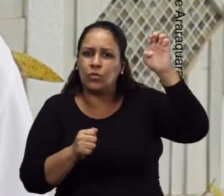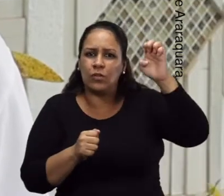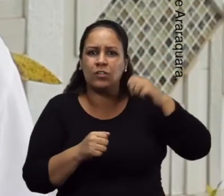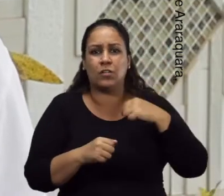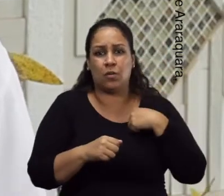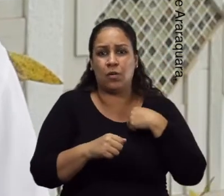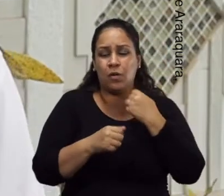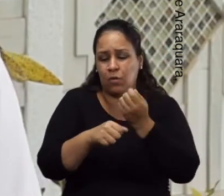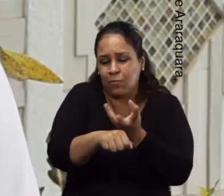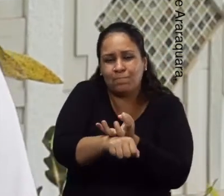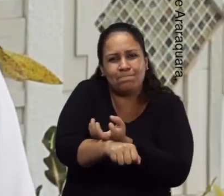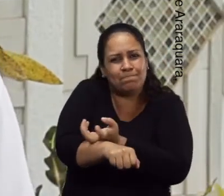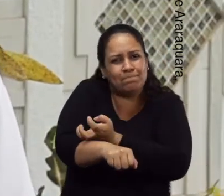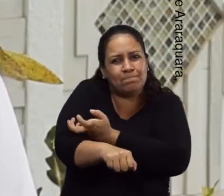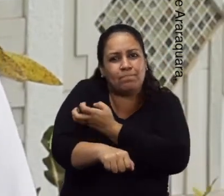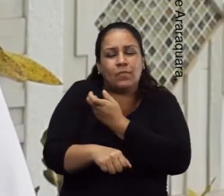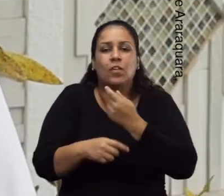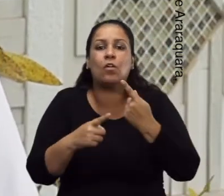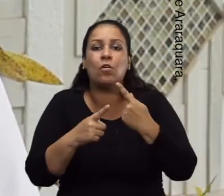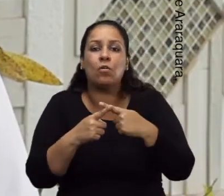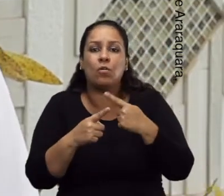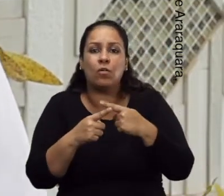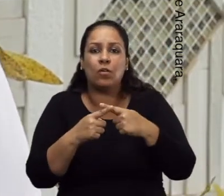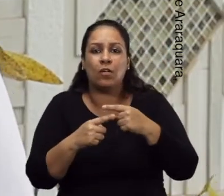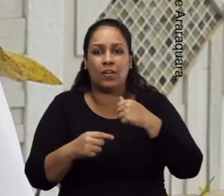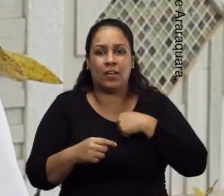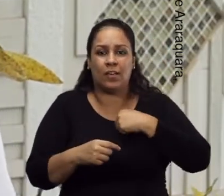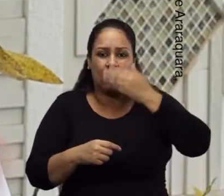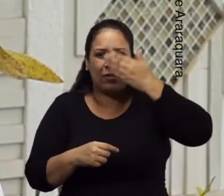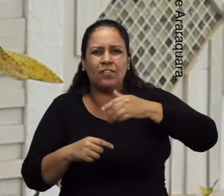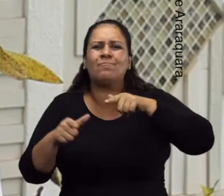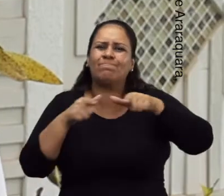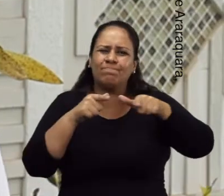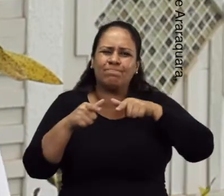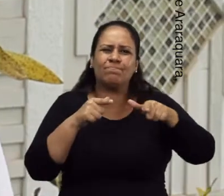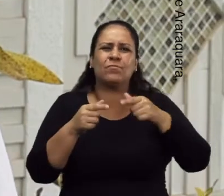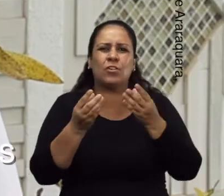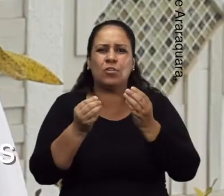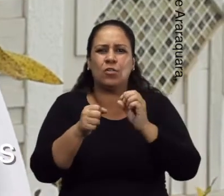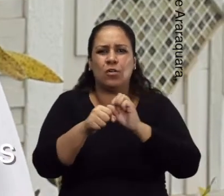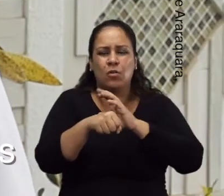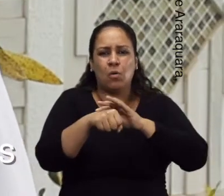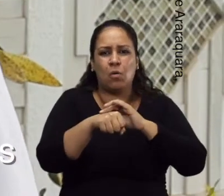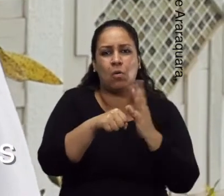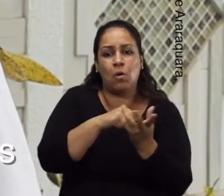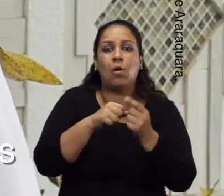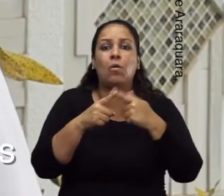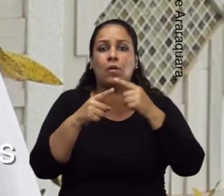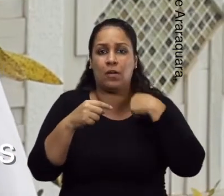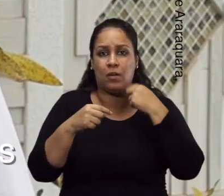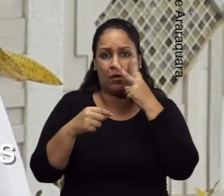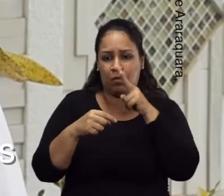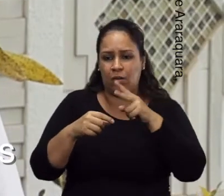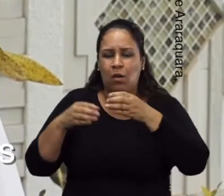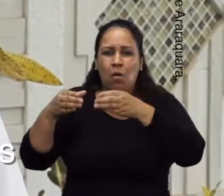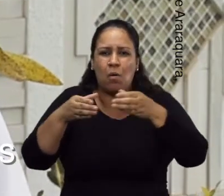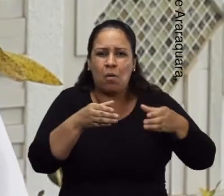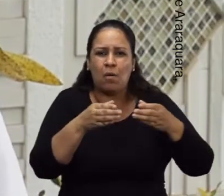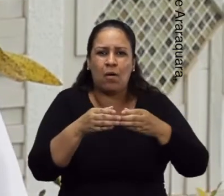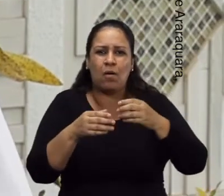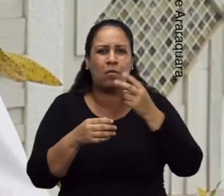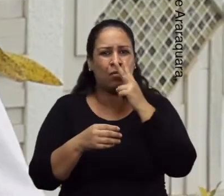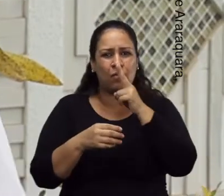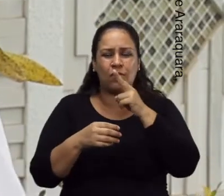ao lado, e eu me emociono de novo quando eu falo isso, porque eu, de fato, estou na linha de frente. Quando eu vou nos bairros mais